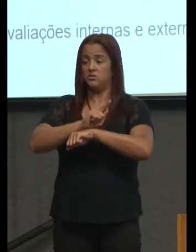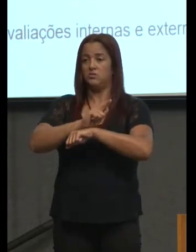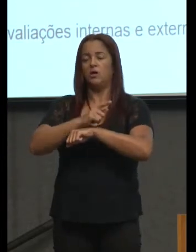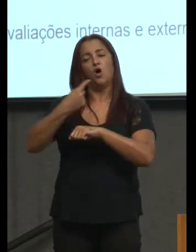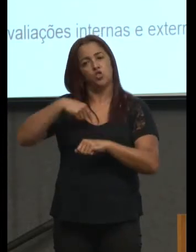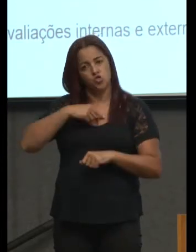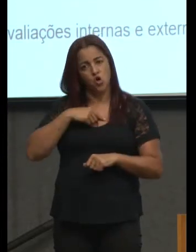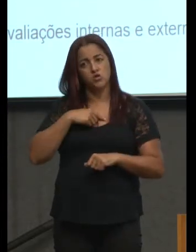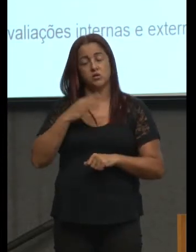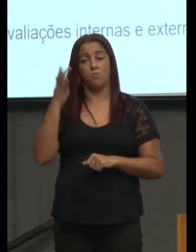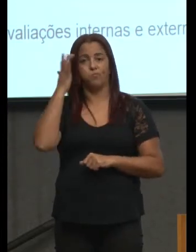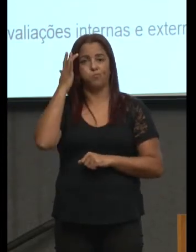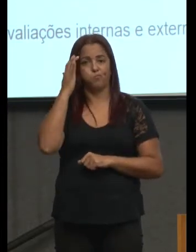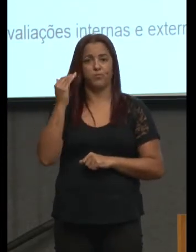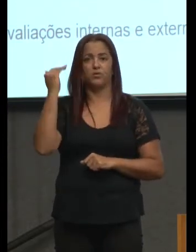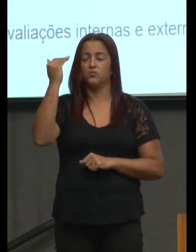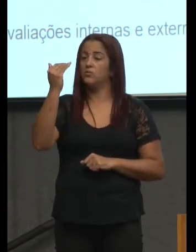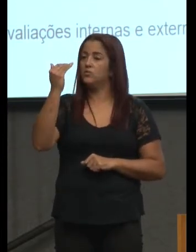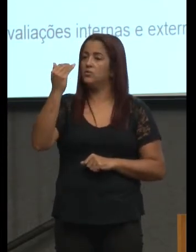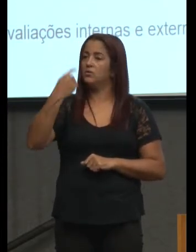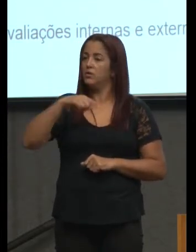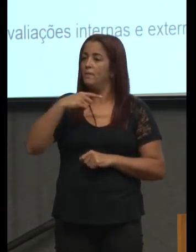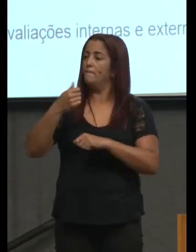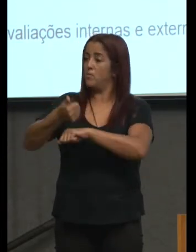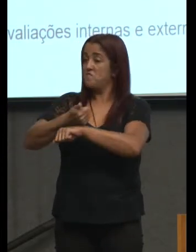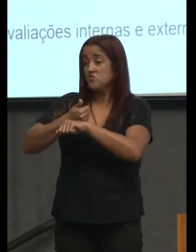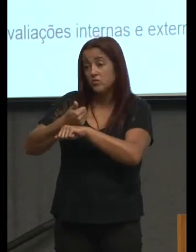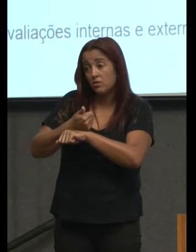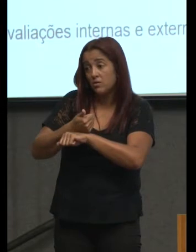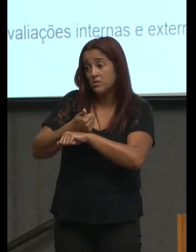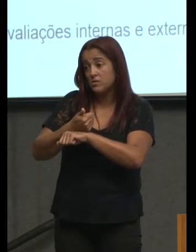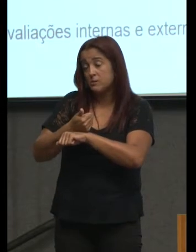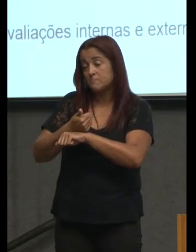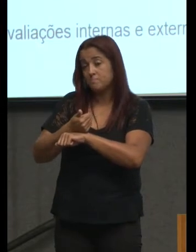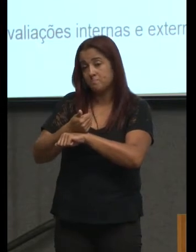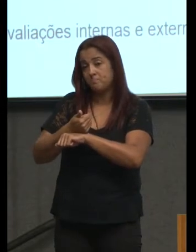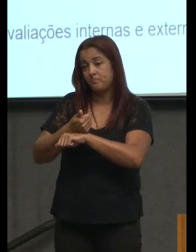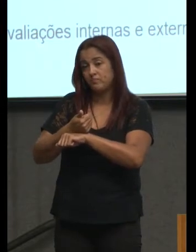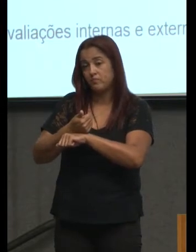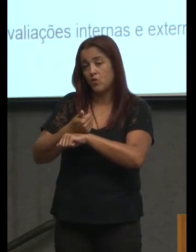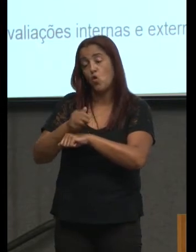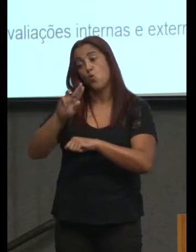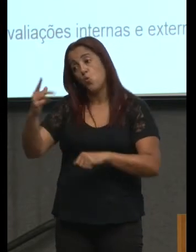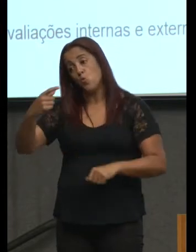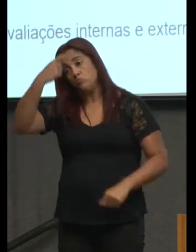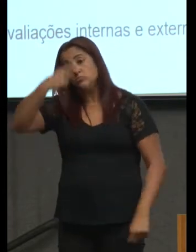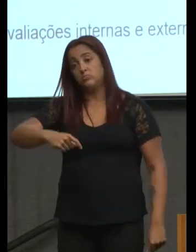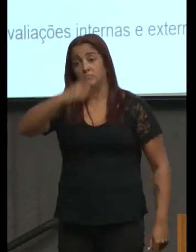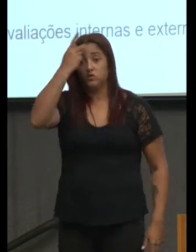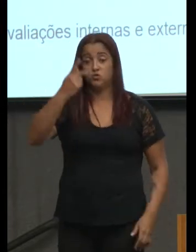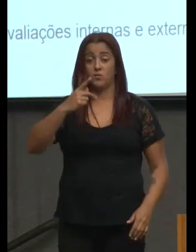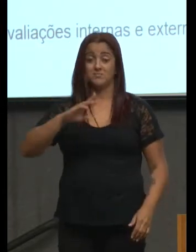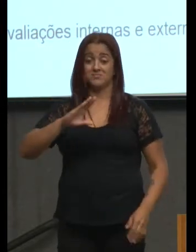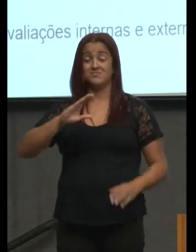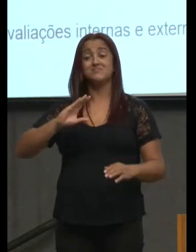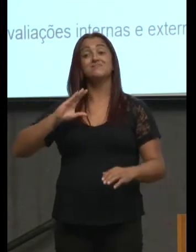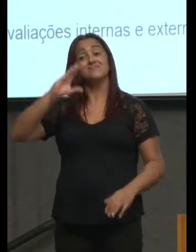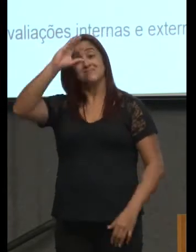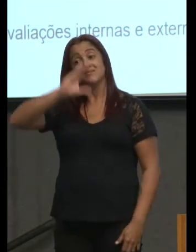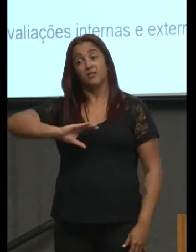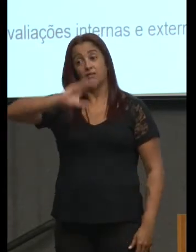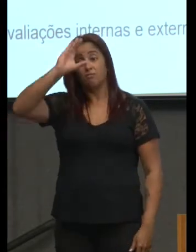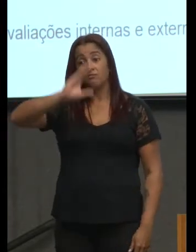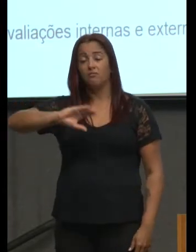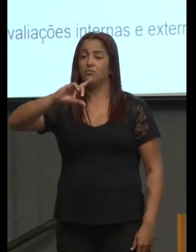nós adultos seja como profissionais e seja como pessoas cidadãos temos